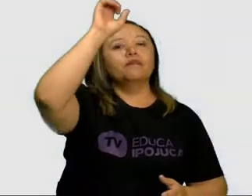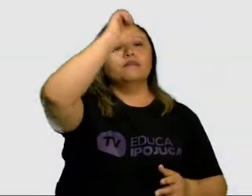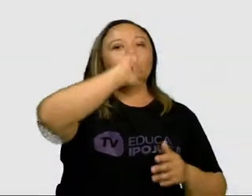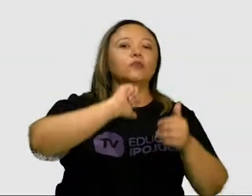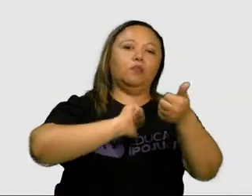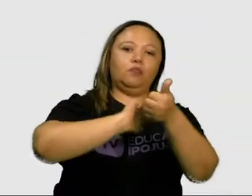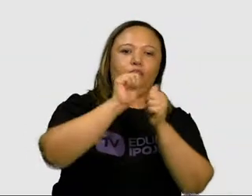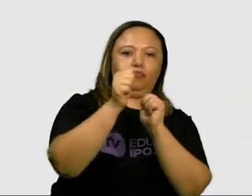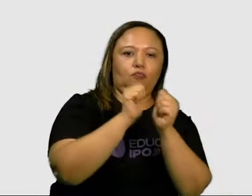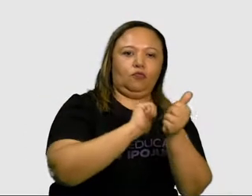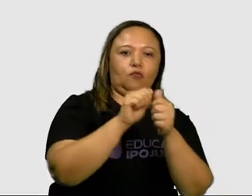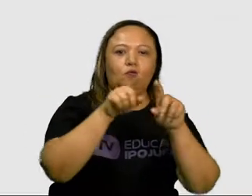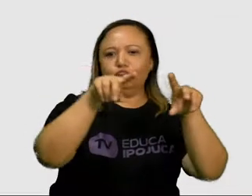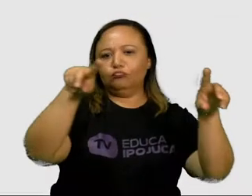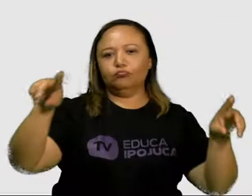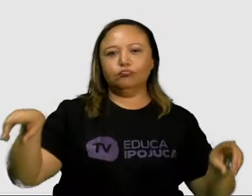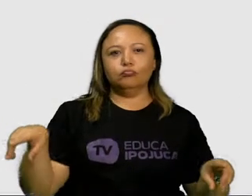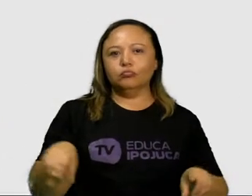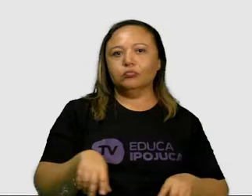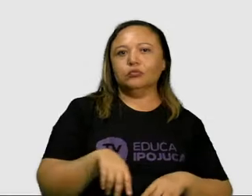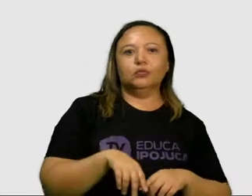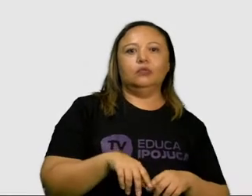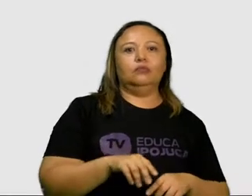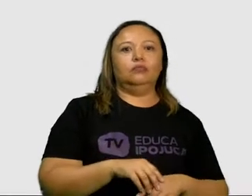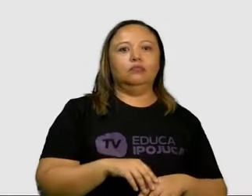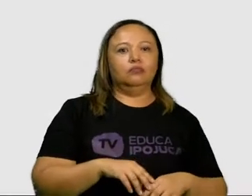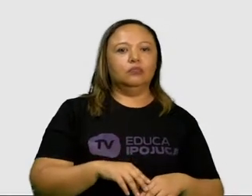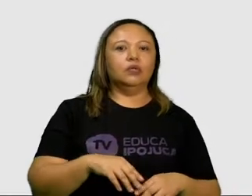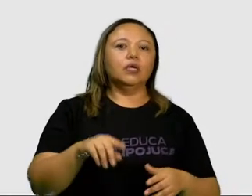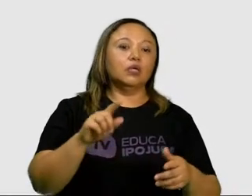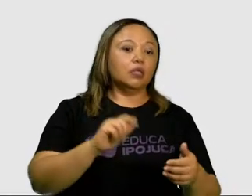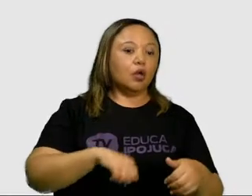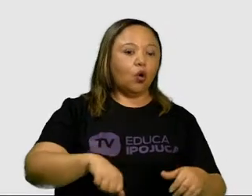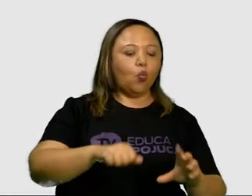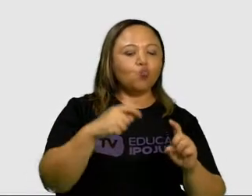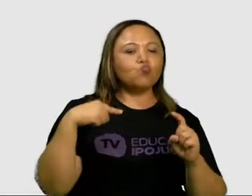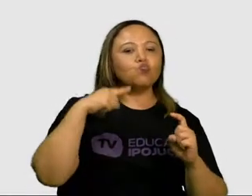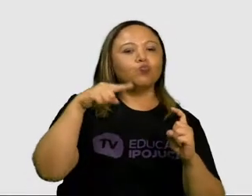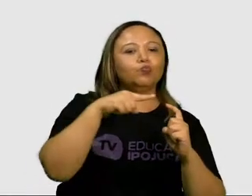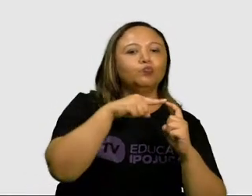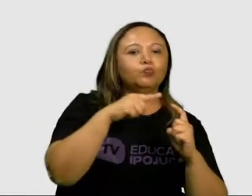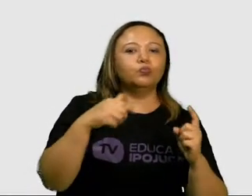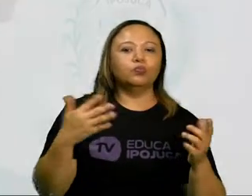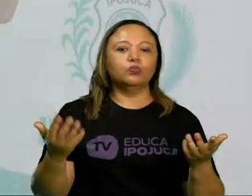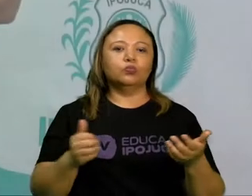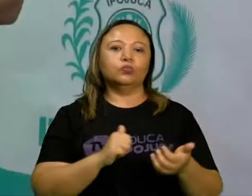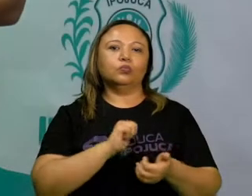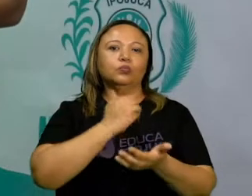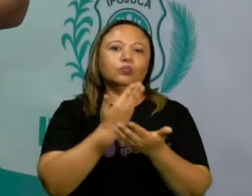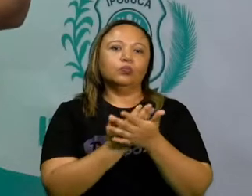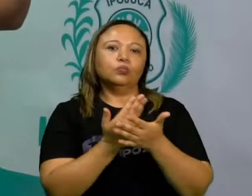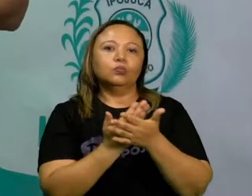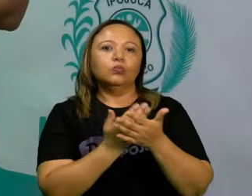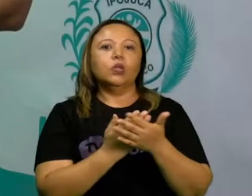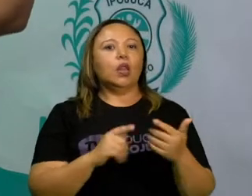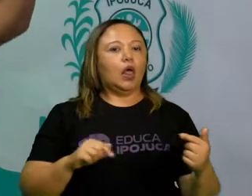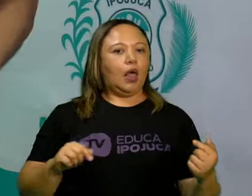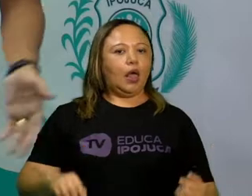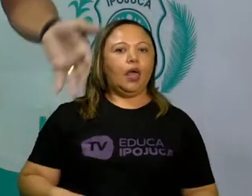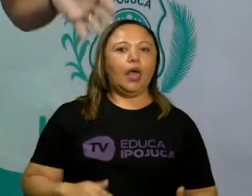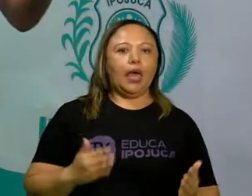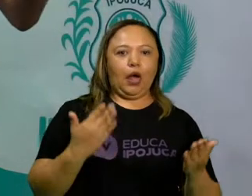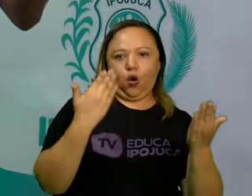O objetivo da nossa aula é reconhecer e comparar as características e as transformações do jogo de salão,